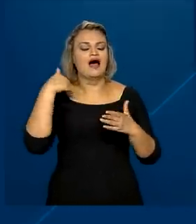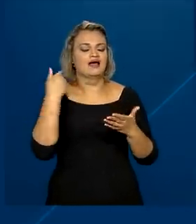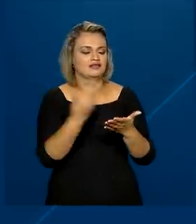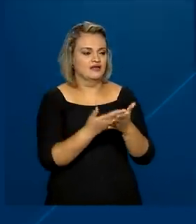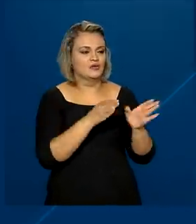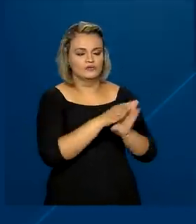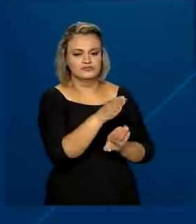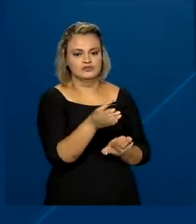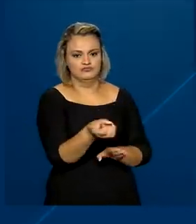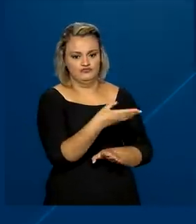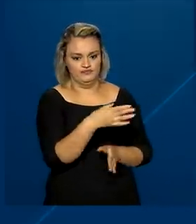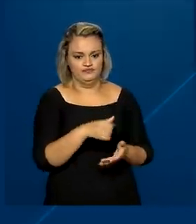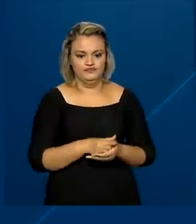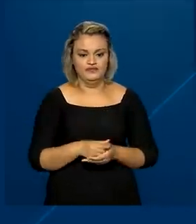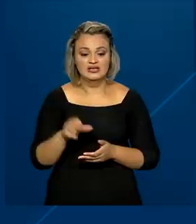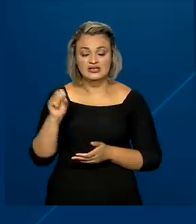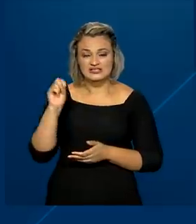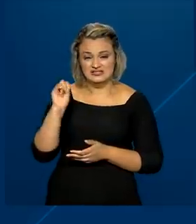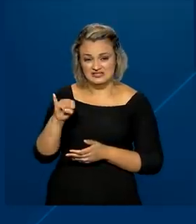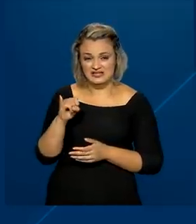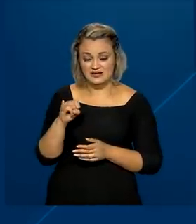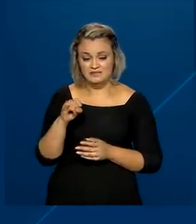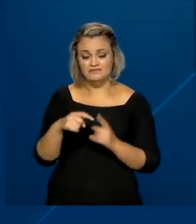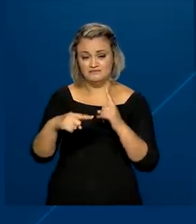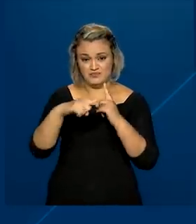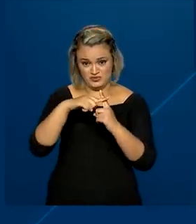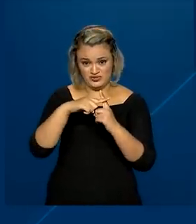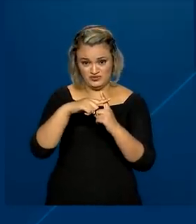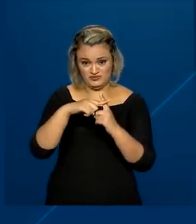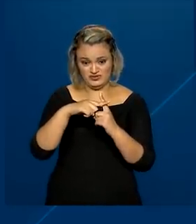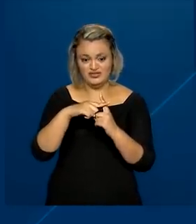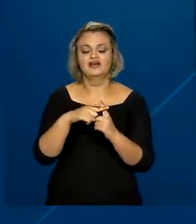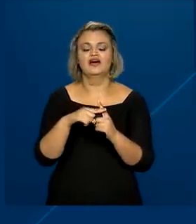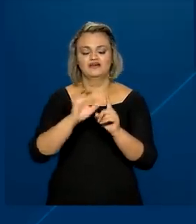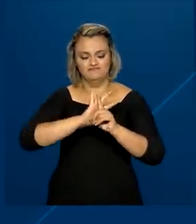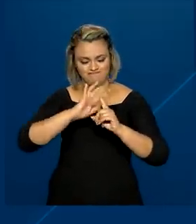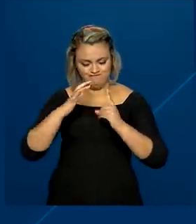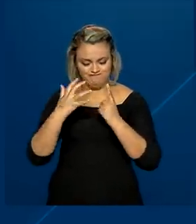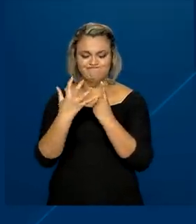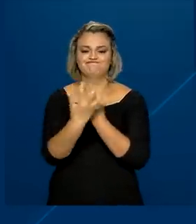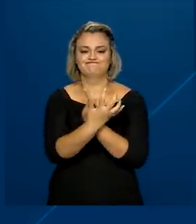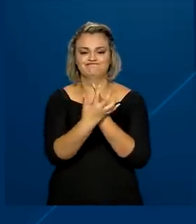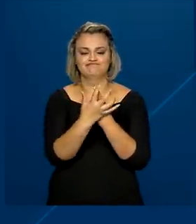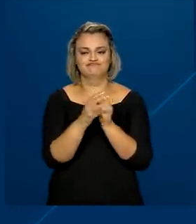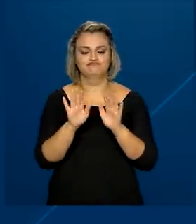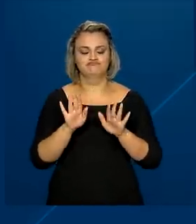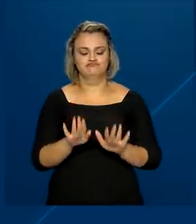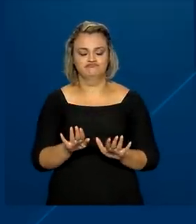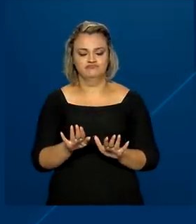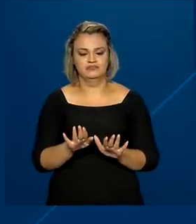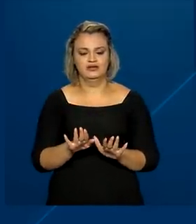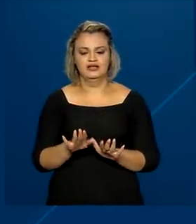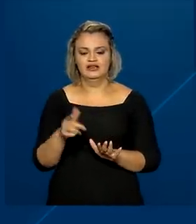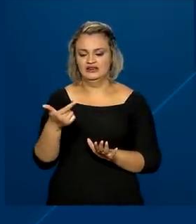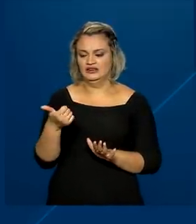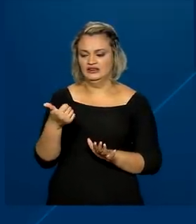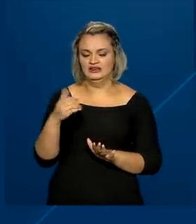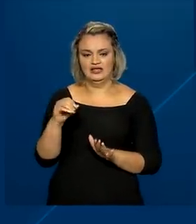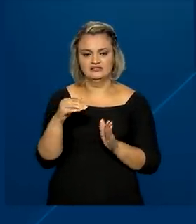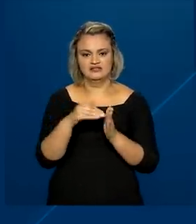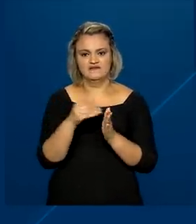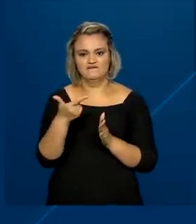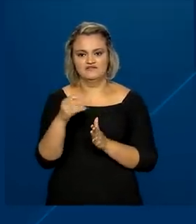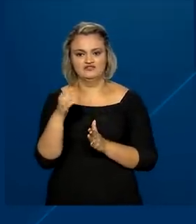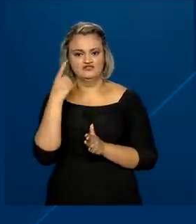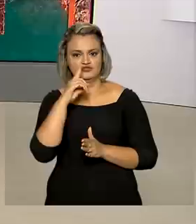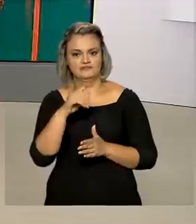orientação. Caso o resultado seja positivo, a pessoa deve ficar em quarentena entre 10 e